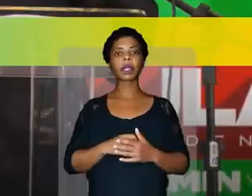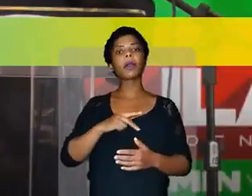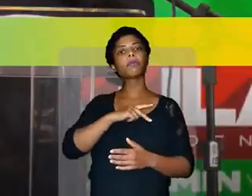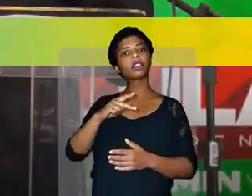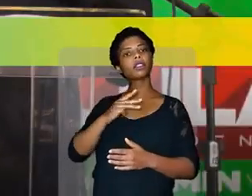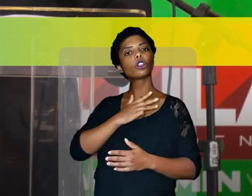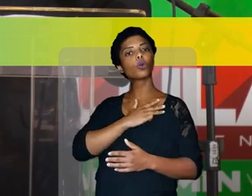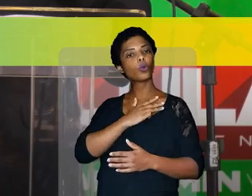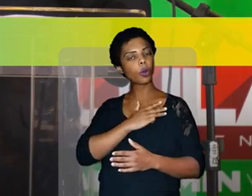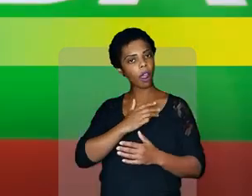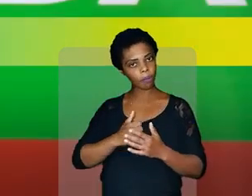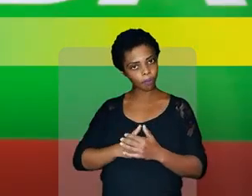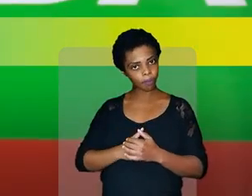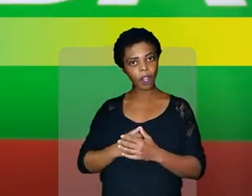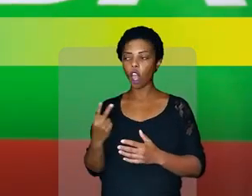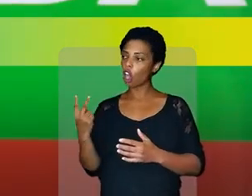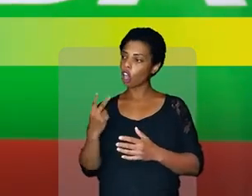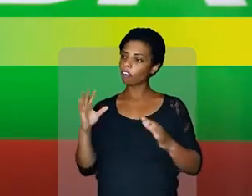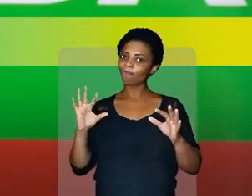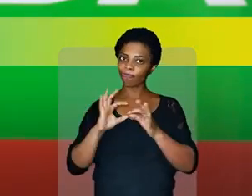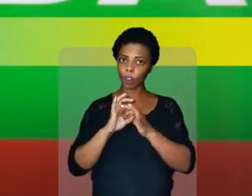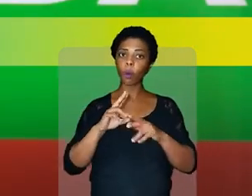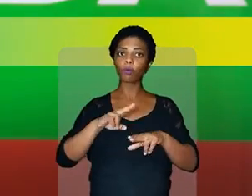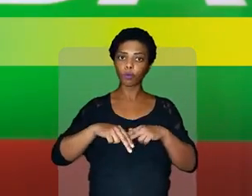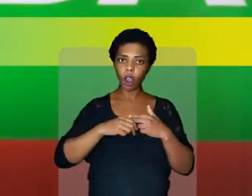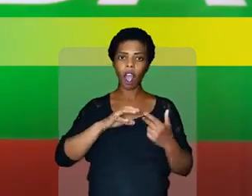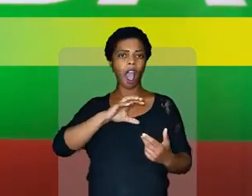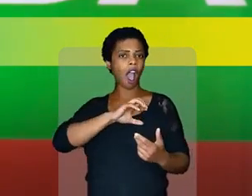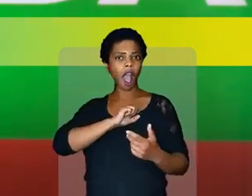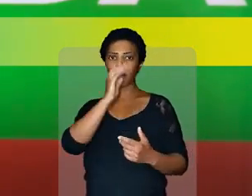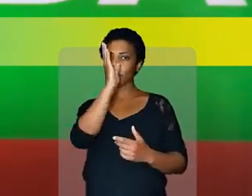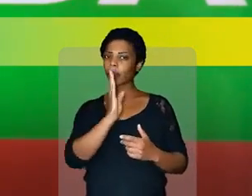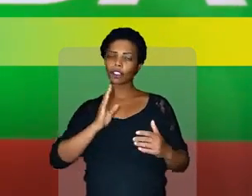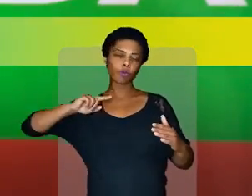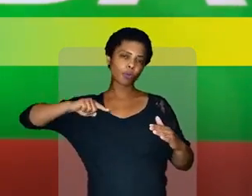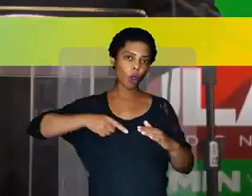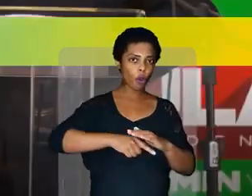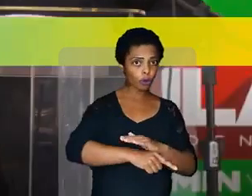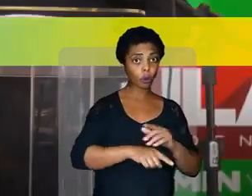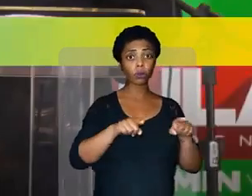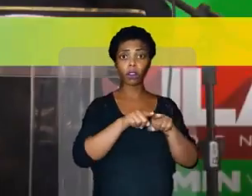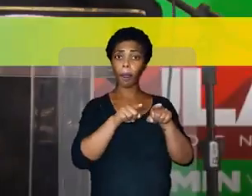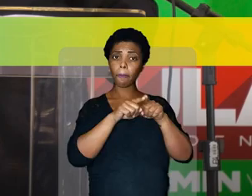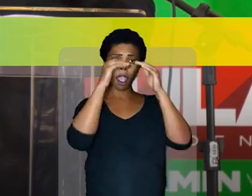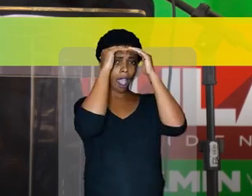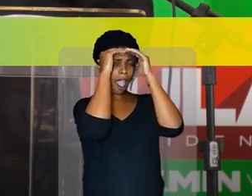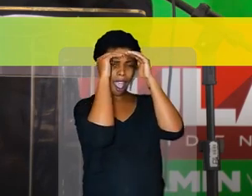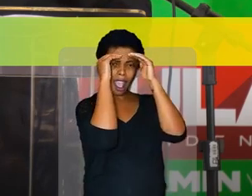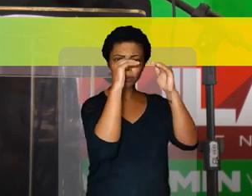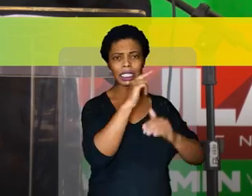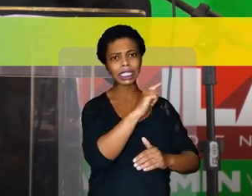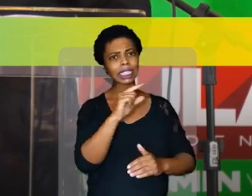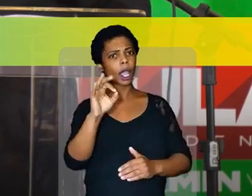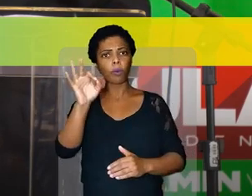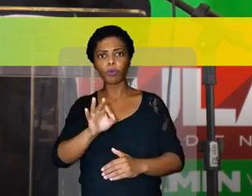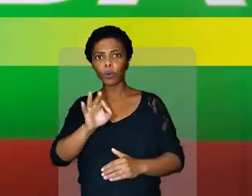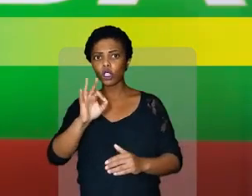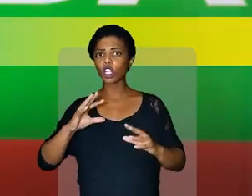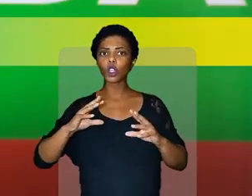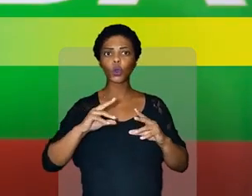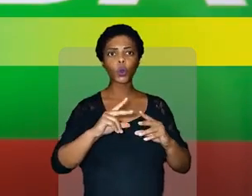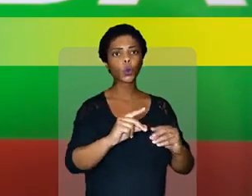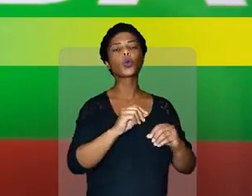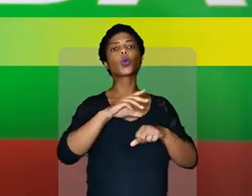Presidente Lula, o que nos une é o nosso amor mais profundo ao Brasil, o nosso respeito incondicional